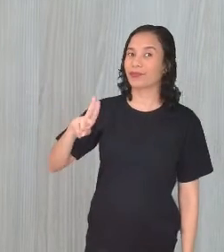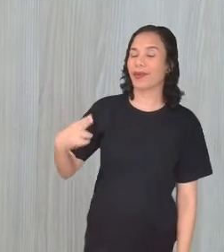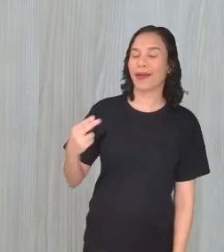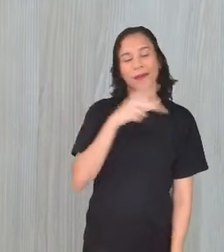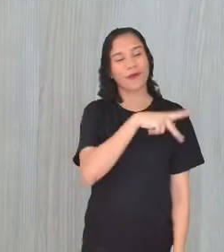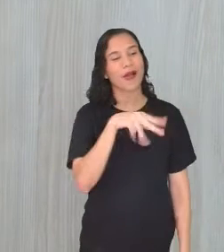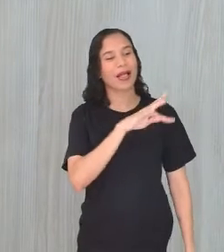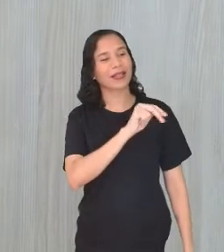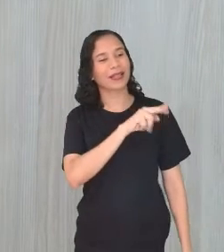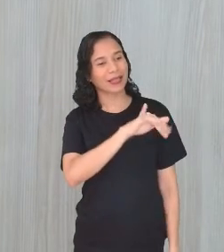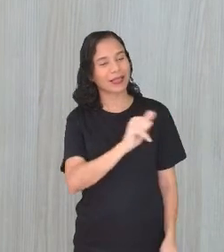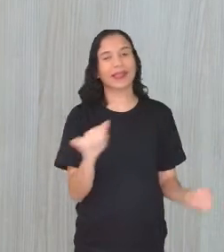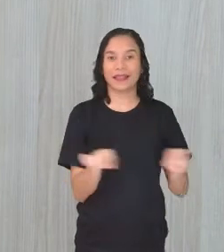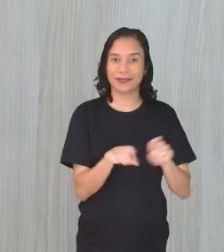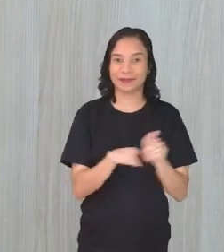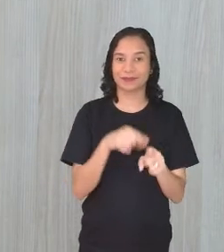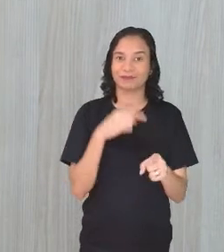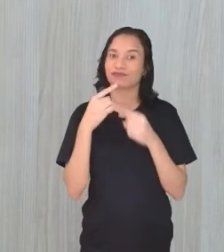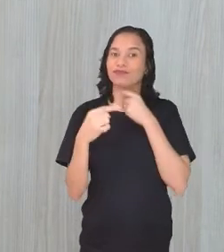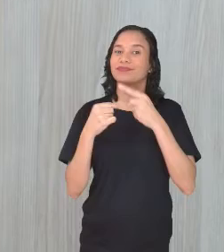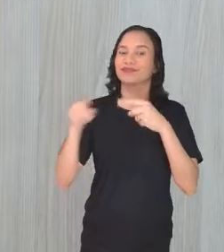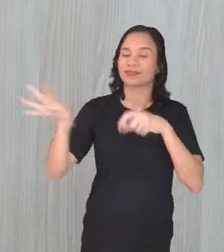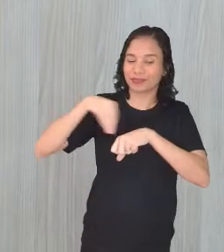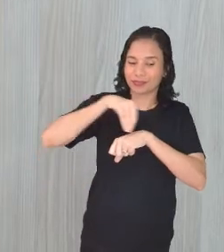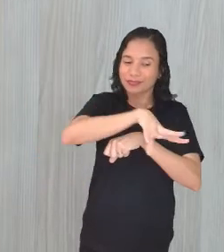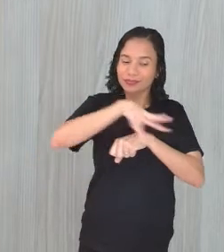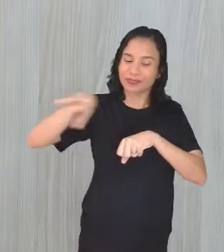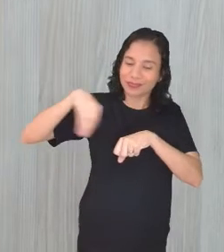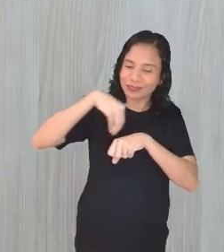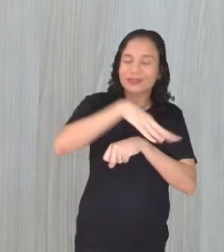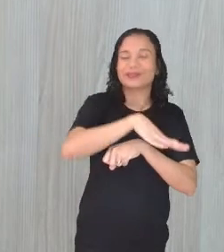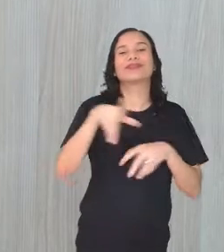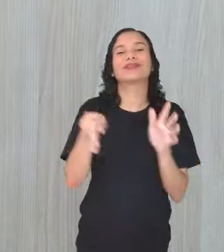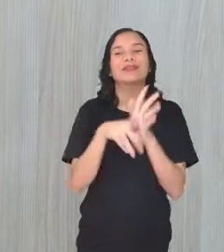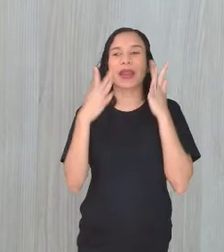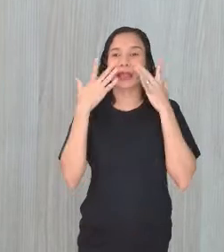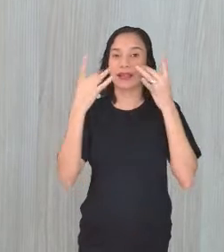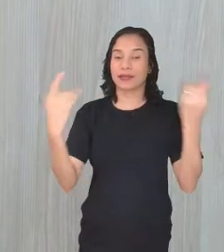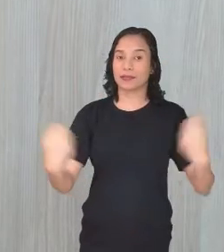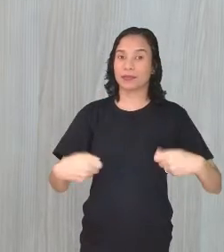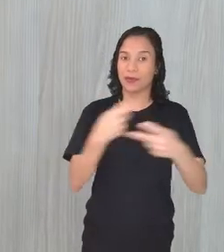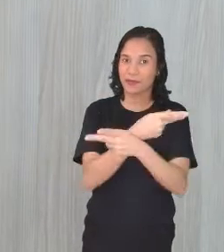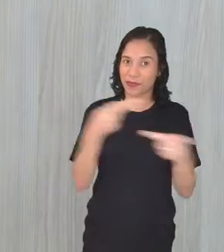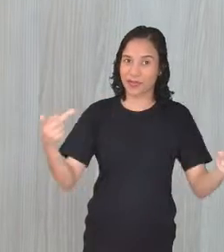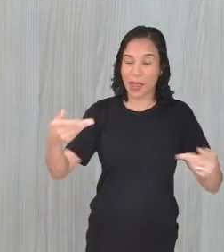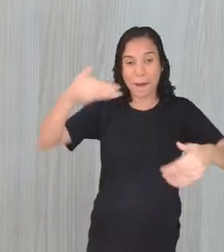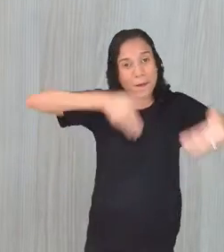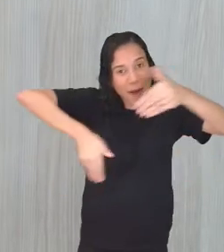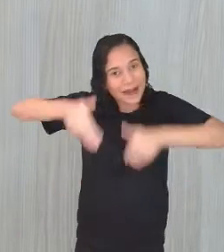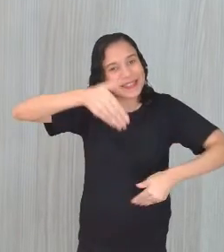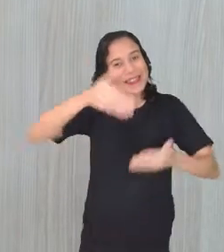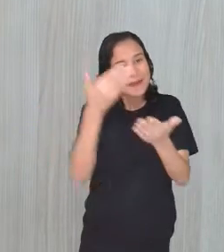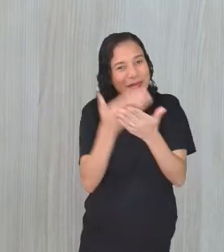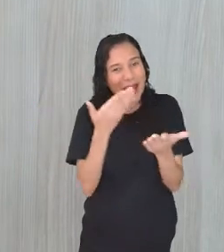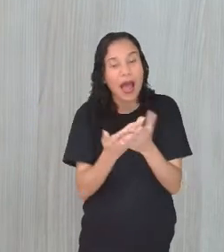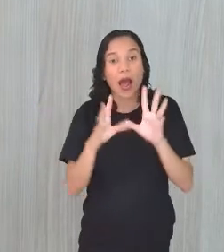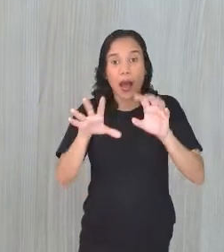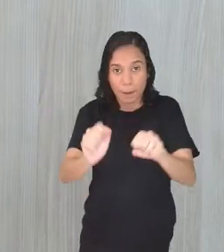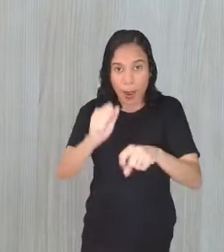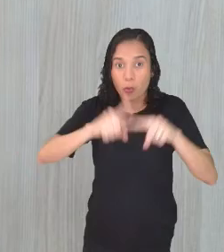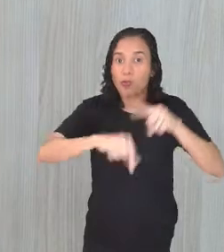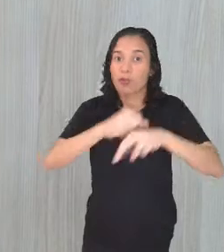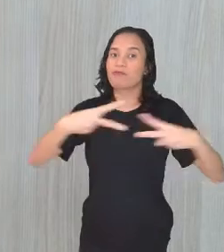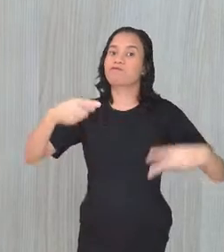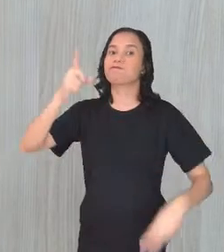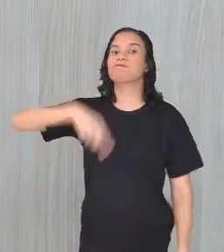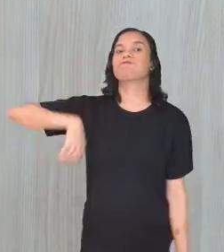professora Tânia também pode tirar essa dúvida. Eu passo para ela e ela vai ter a atenção necessária para você. Participe da aula, pegue todo o material,